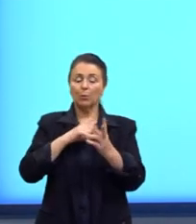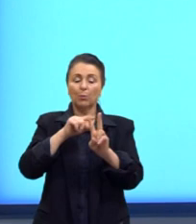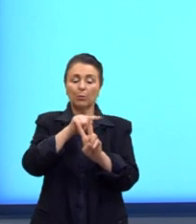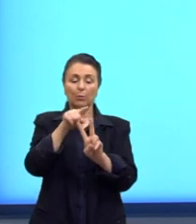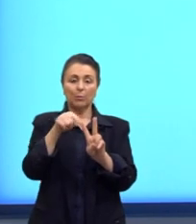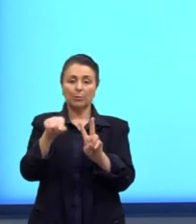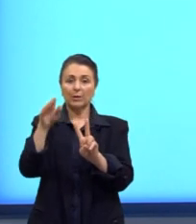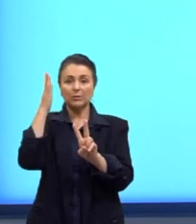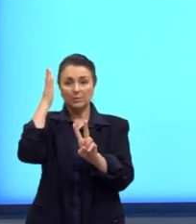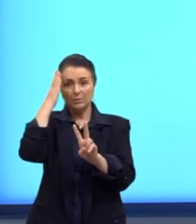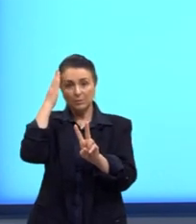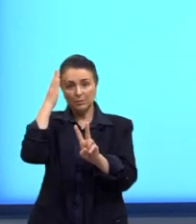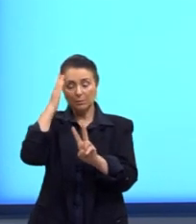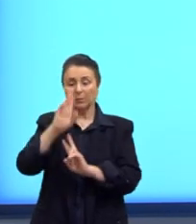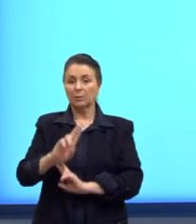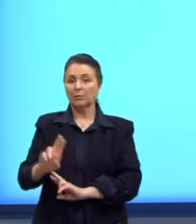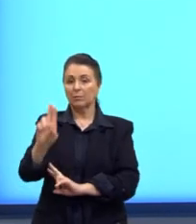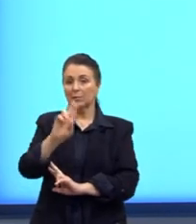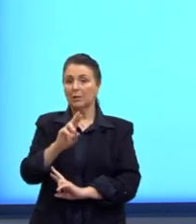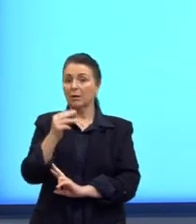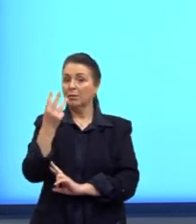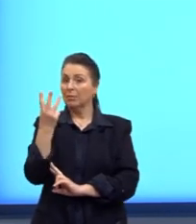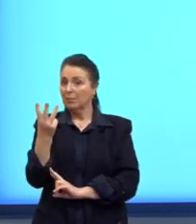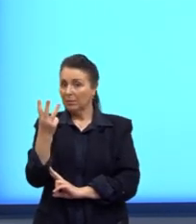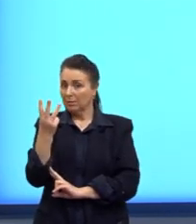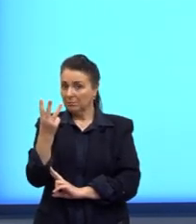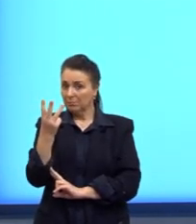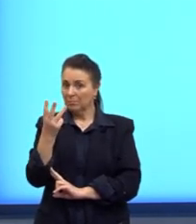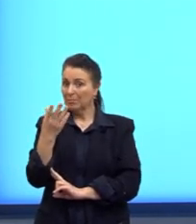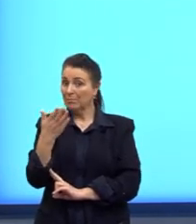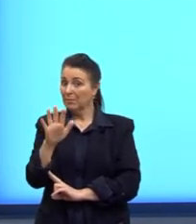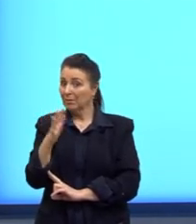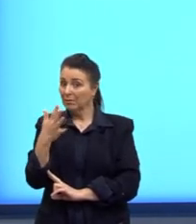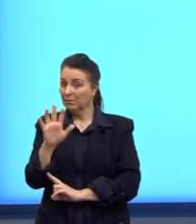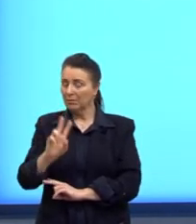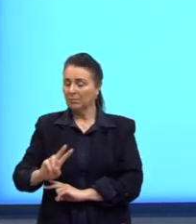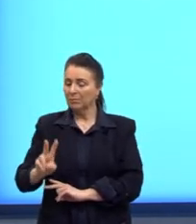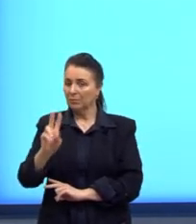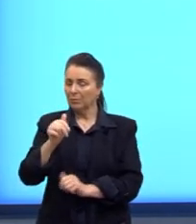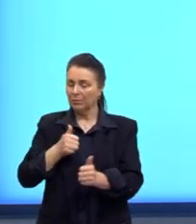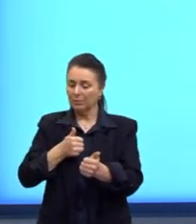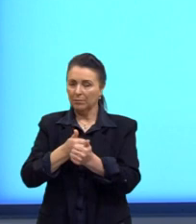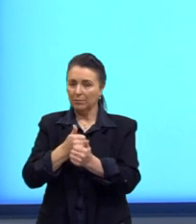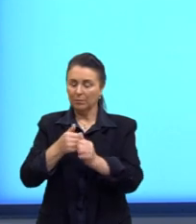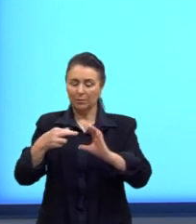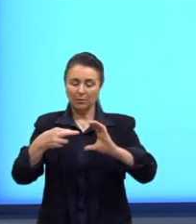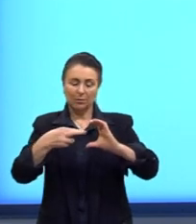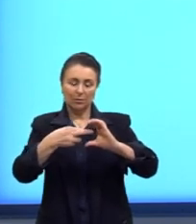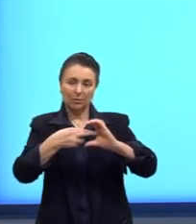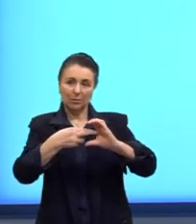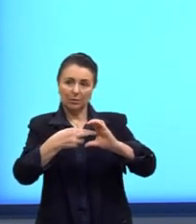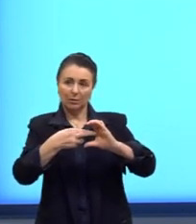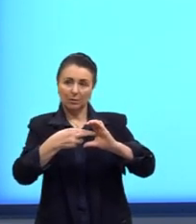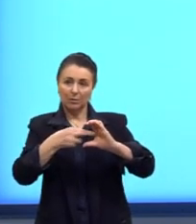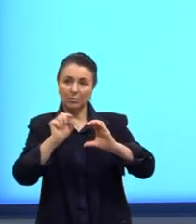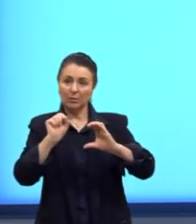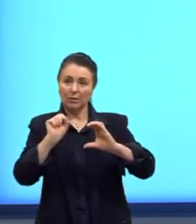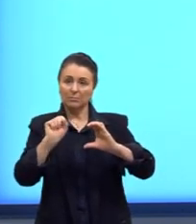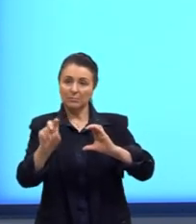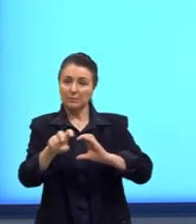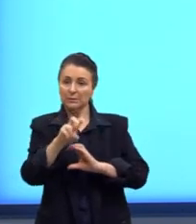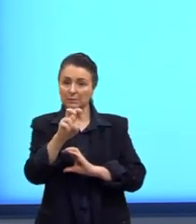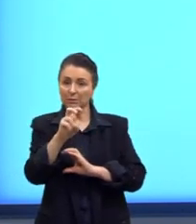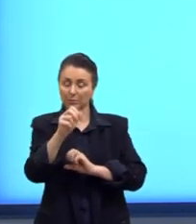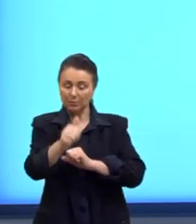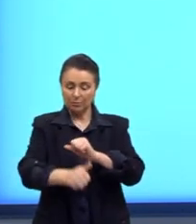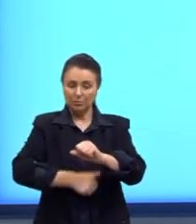a gente sabe que é para utilizar 3 como aproximação, né? E o raio que mede 5. Então a gente vai